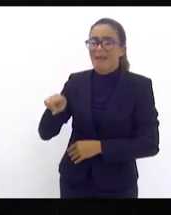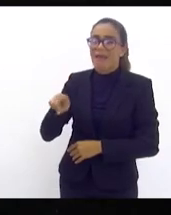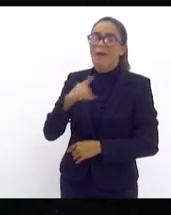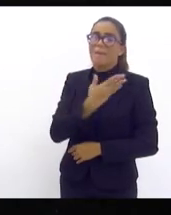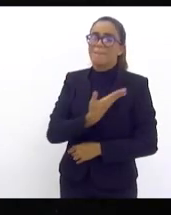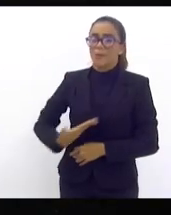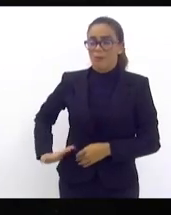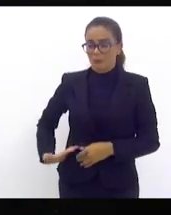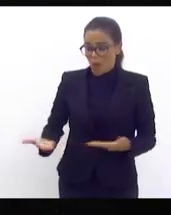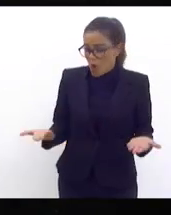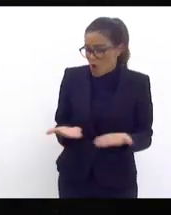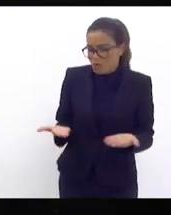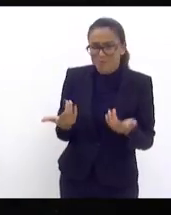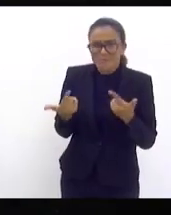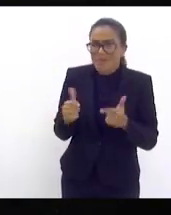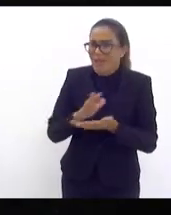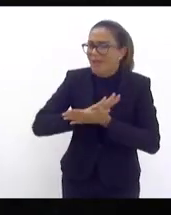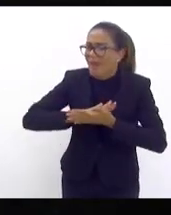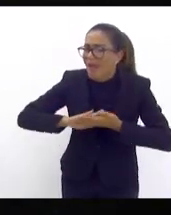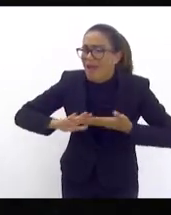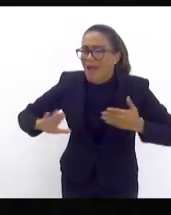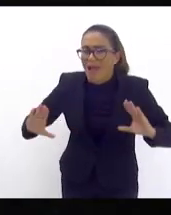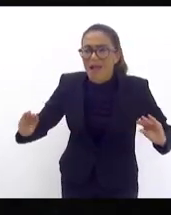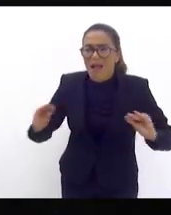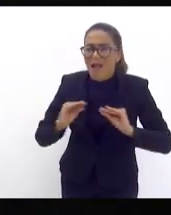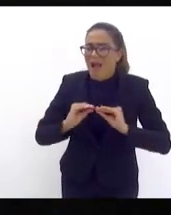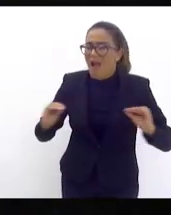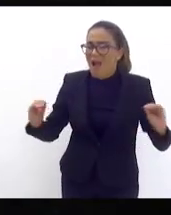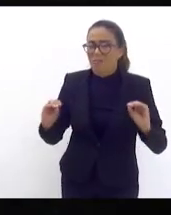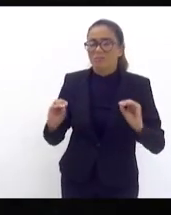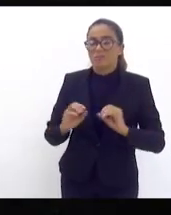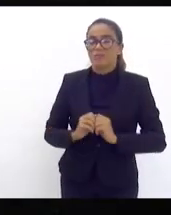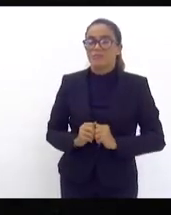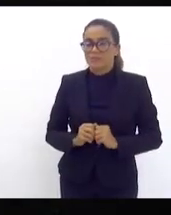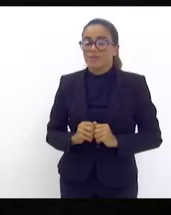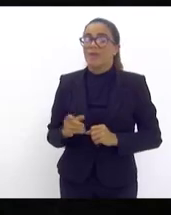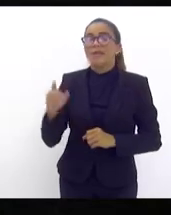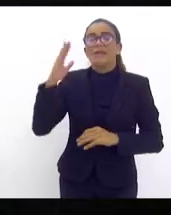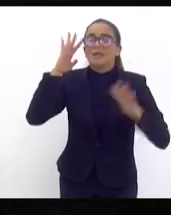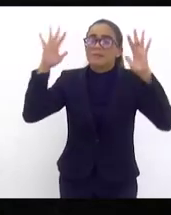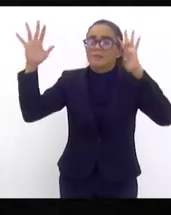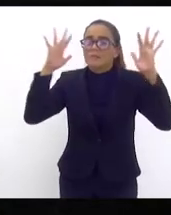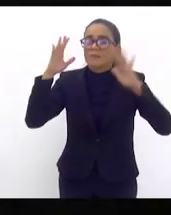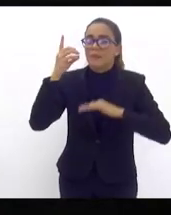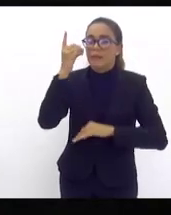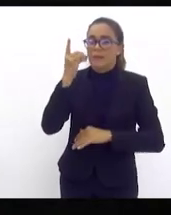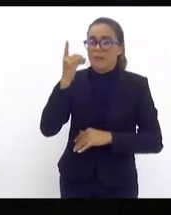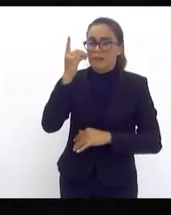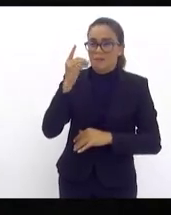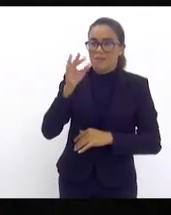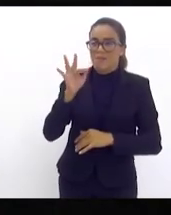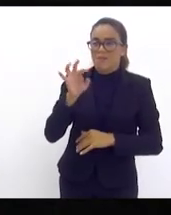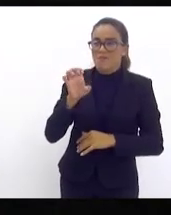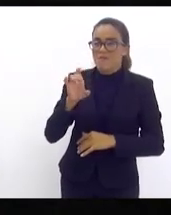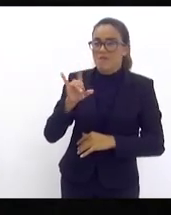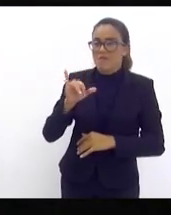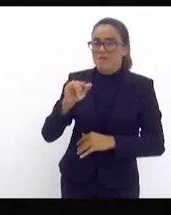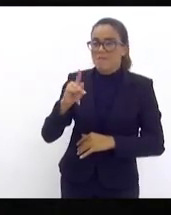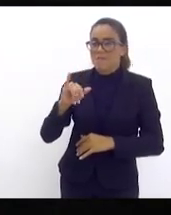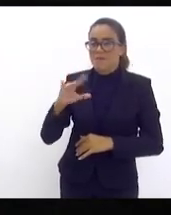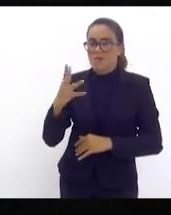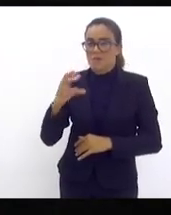hoje não tem mais então você imagina nobre deputado Filipinho um bairro que você sempre lutou para ter obras